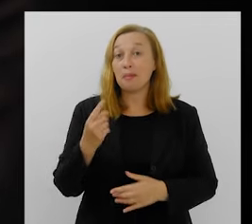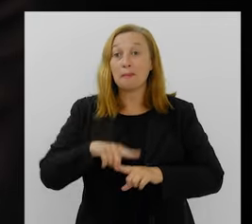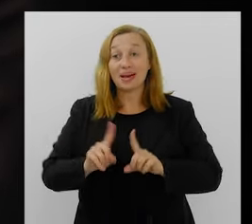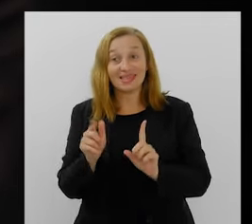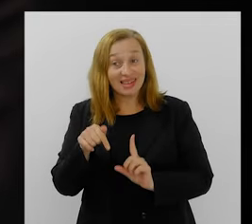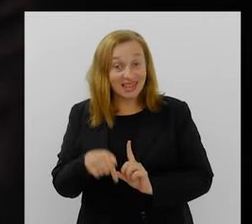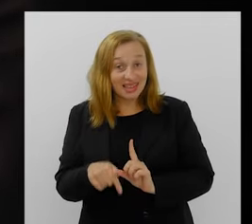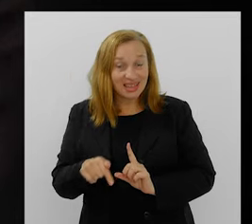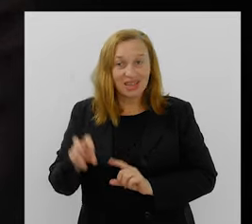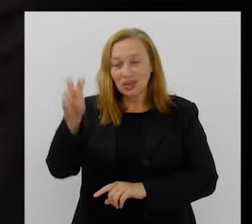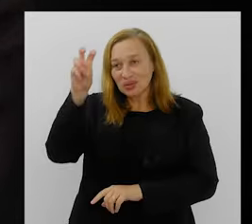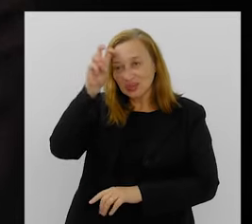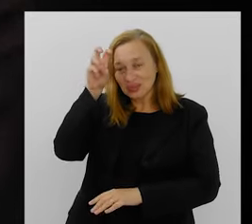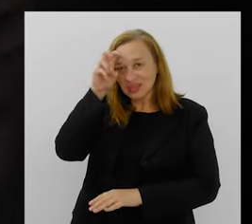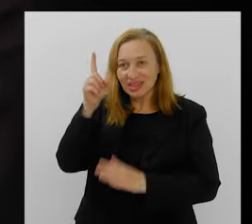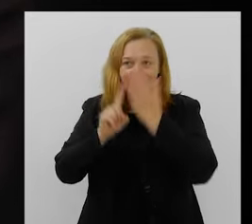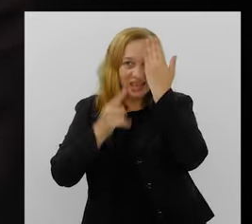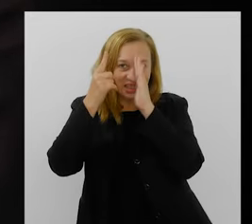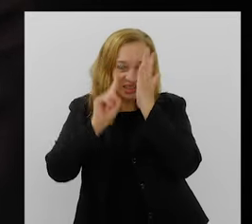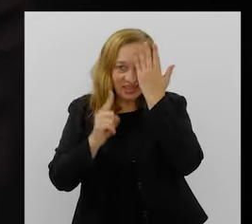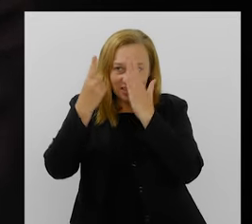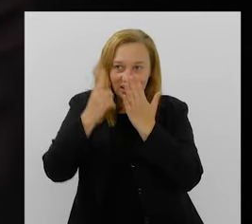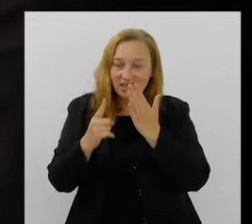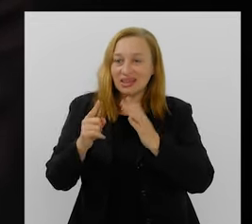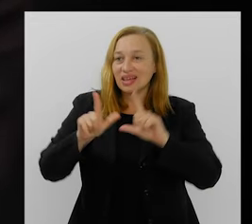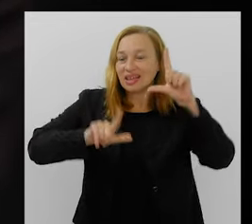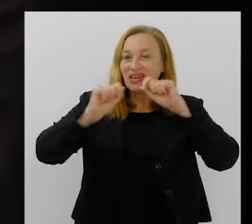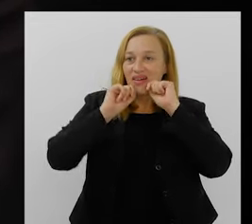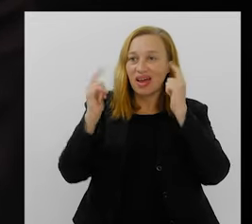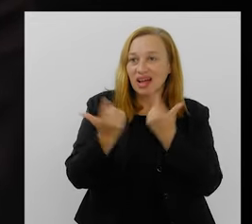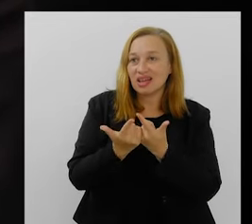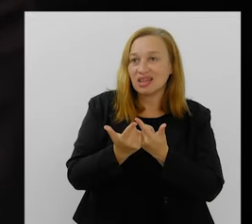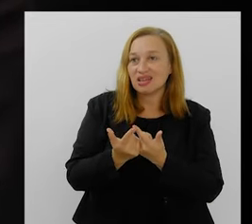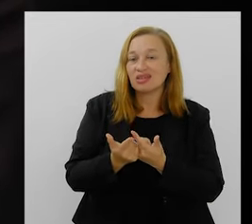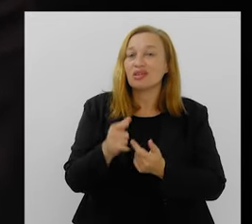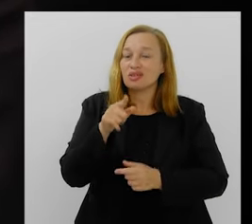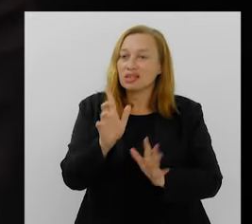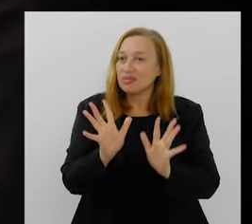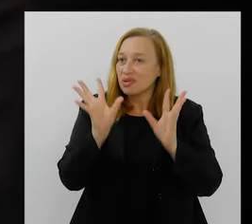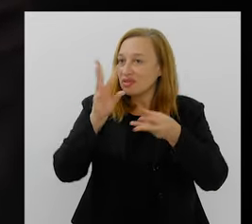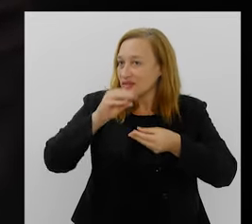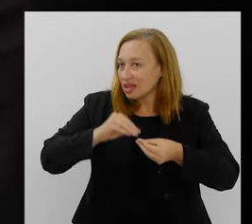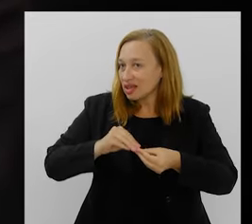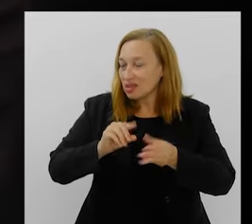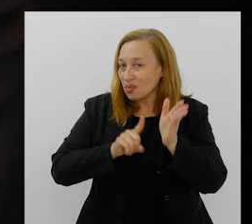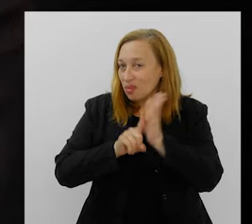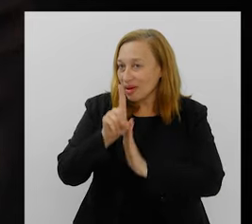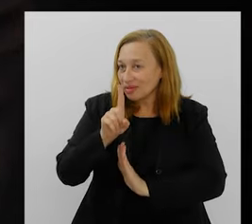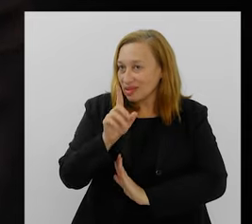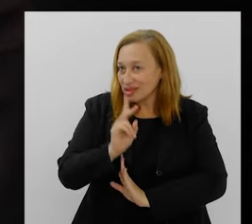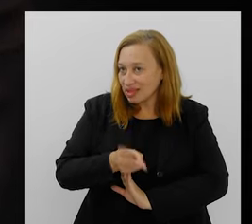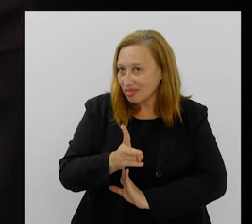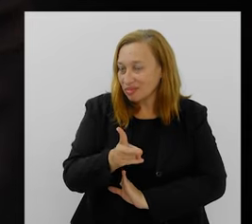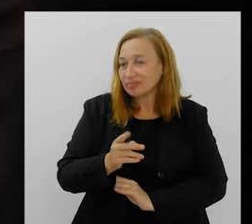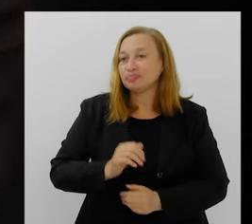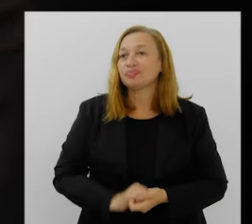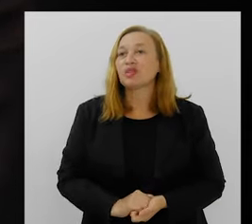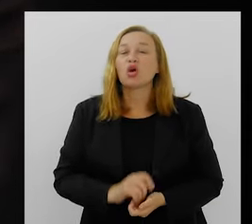Mas aqui, no Quintas com Quintais, aqui pela TV Alerj, eu sempre fecho os programas com uma pergunta.